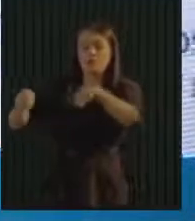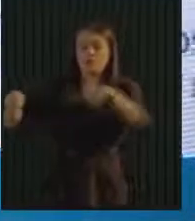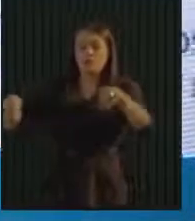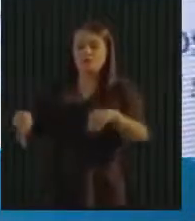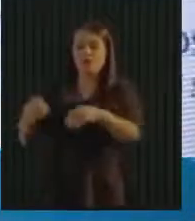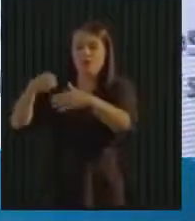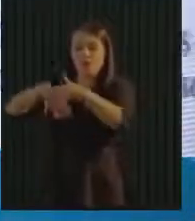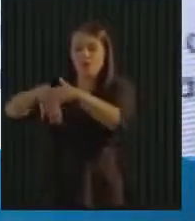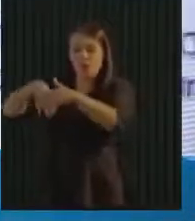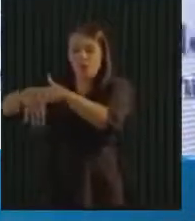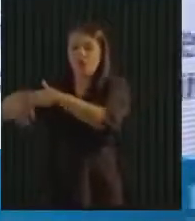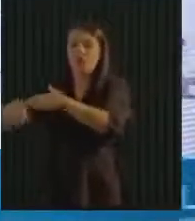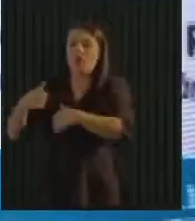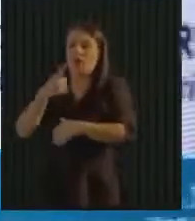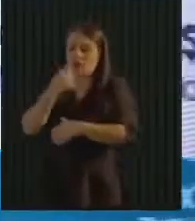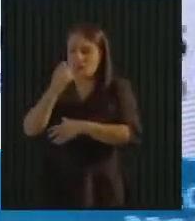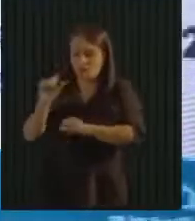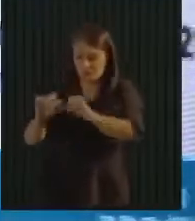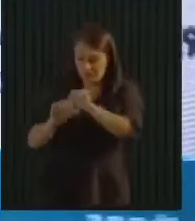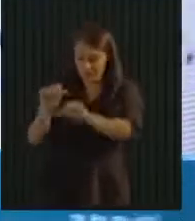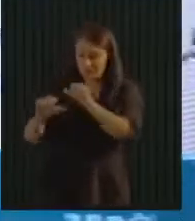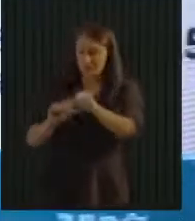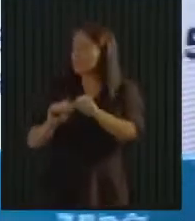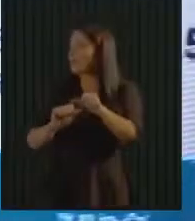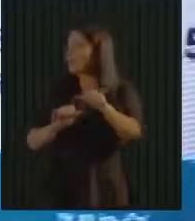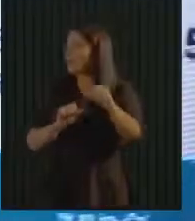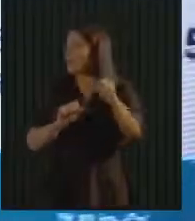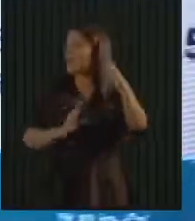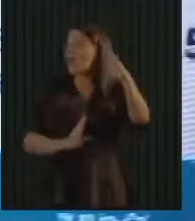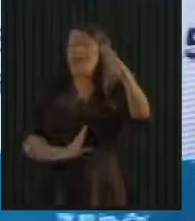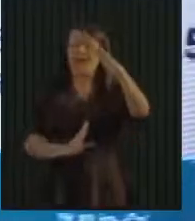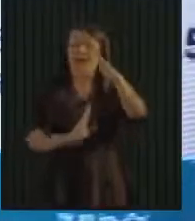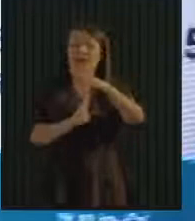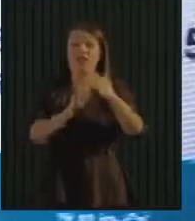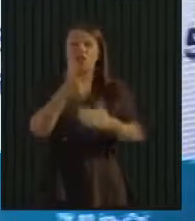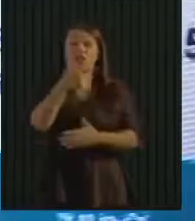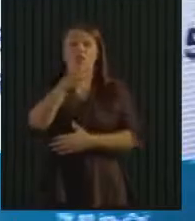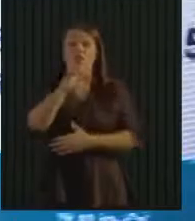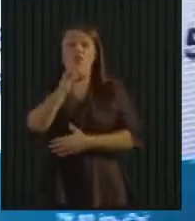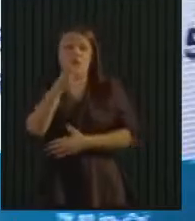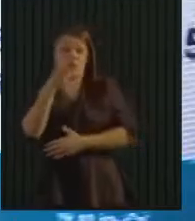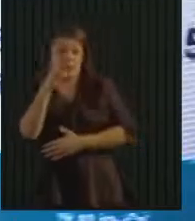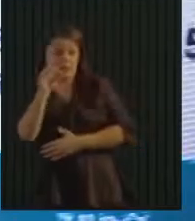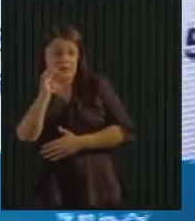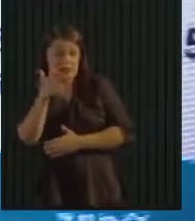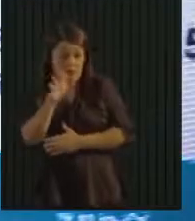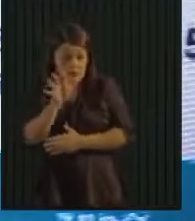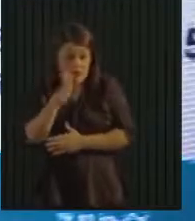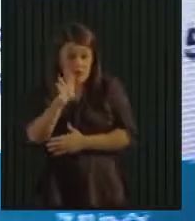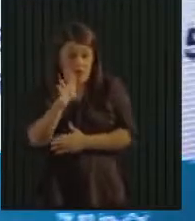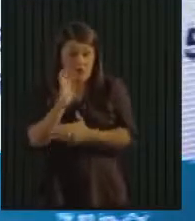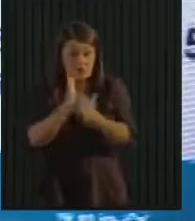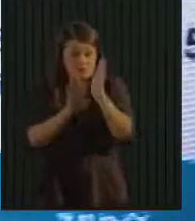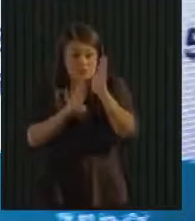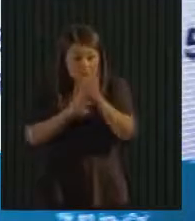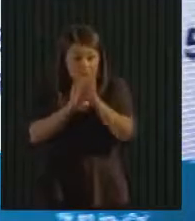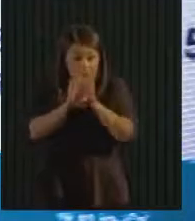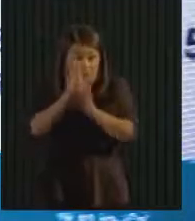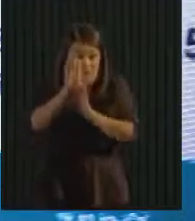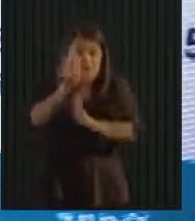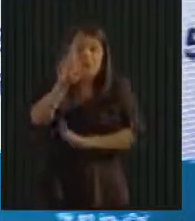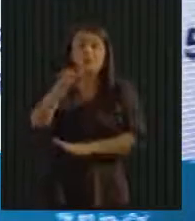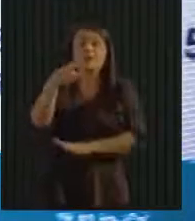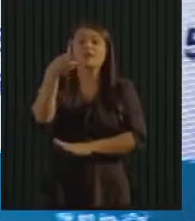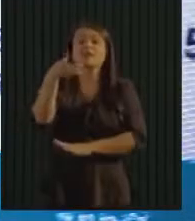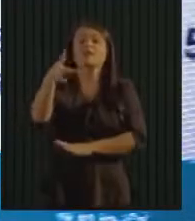,8 milhões. Só para a gente registrar, em 2030, atingindo a meta, esse número vai chegar a 39